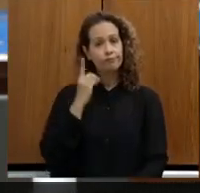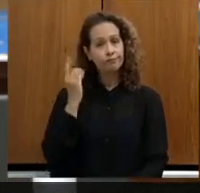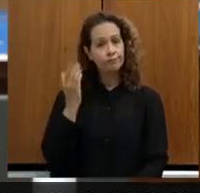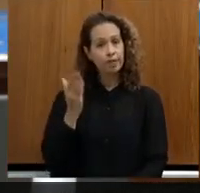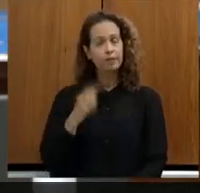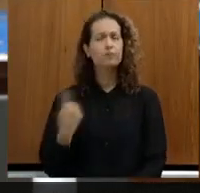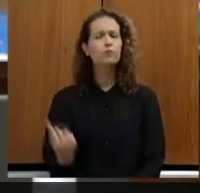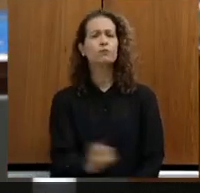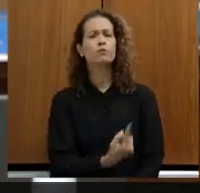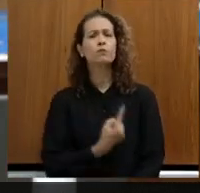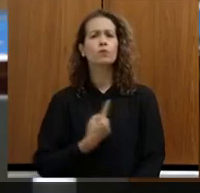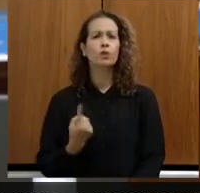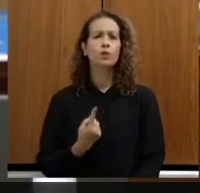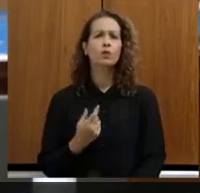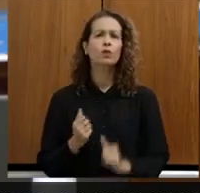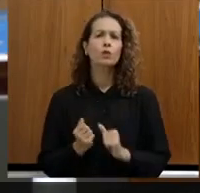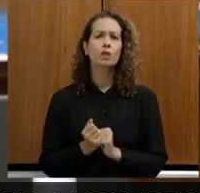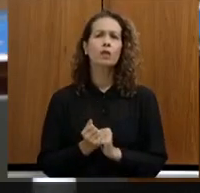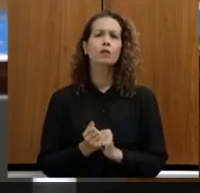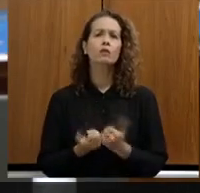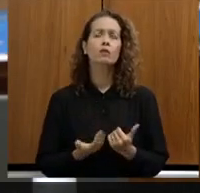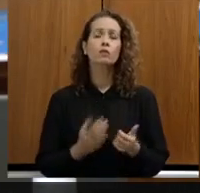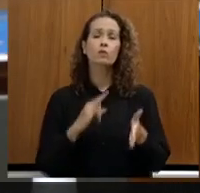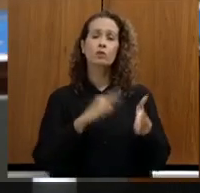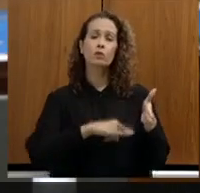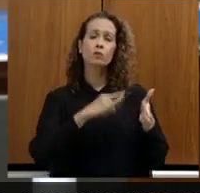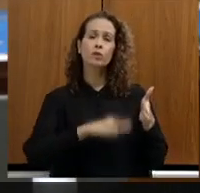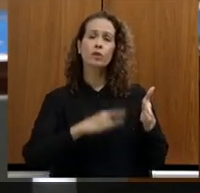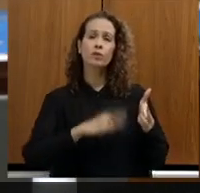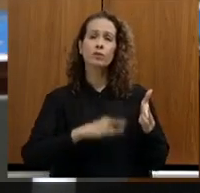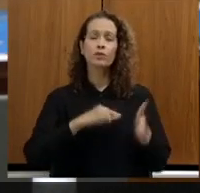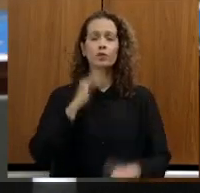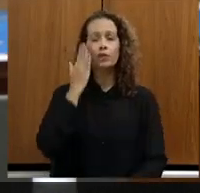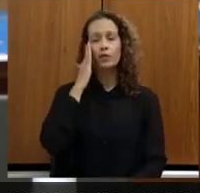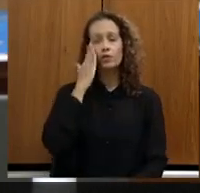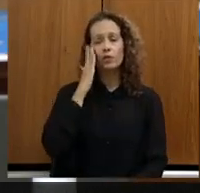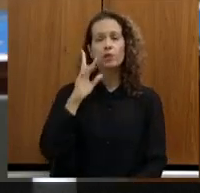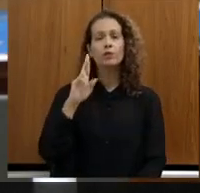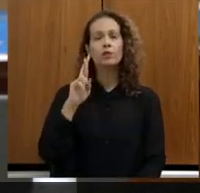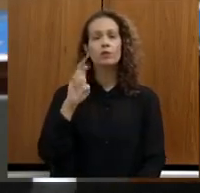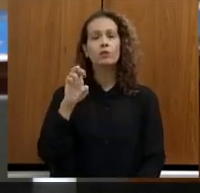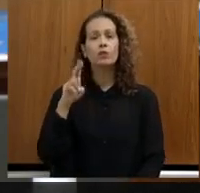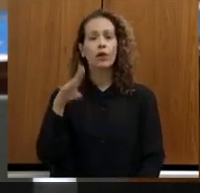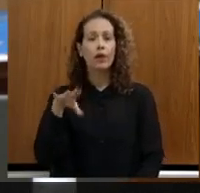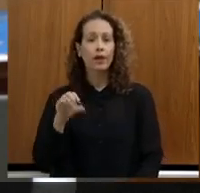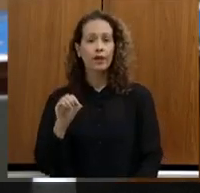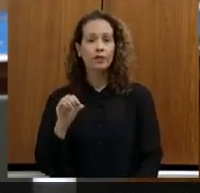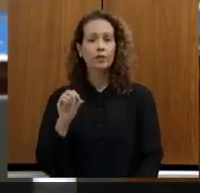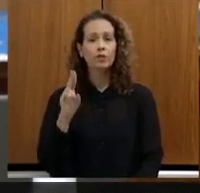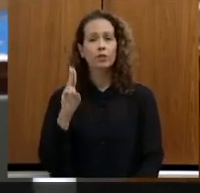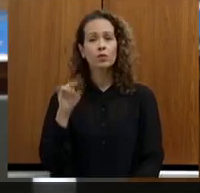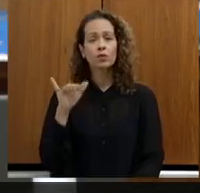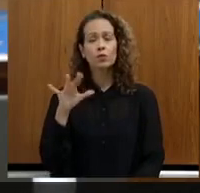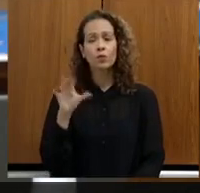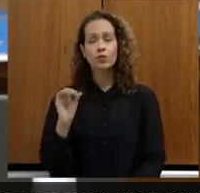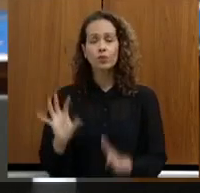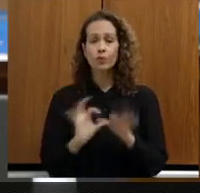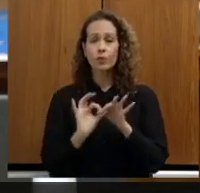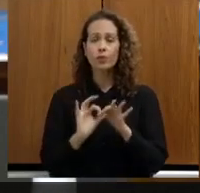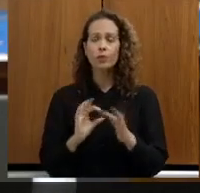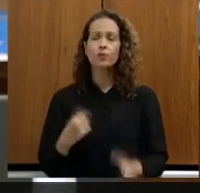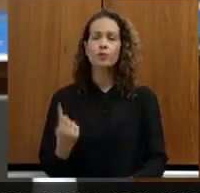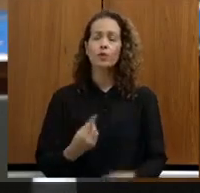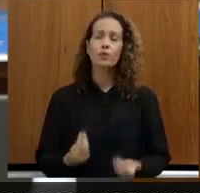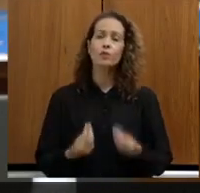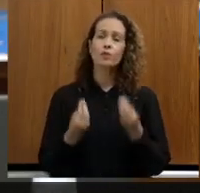a partir do memorando de entendimento com o governo do Reino Unido, temos dado para nós a possibilidade de